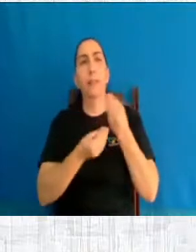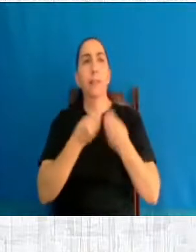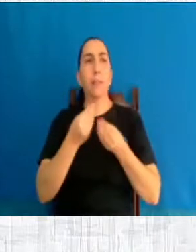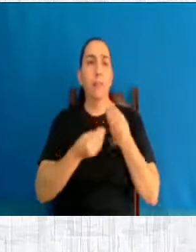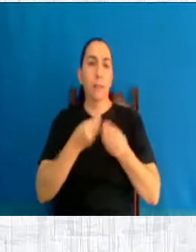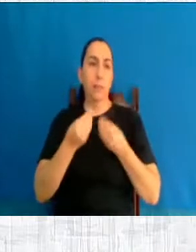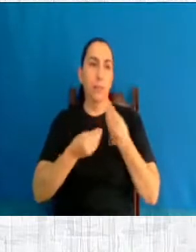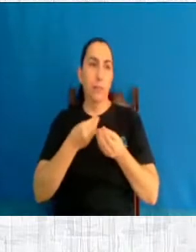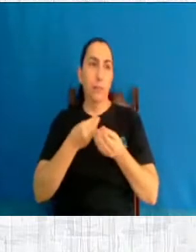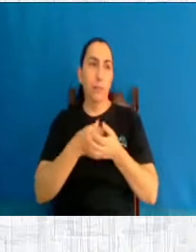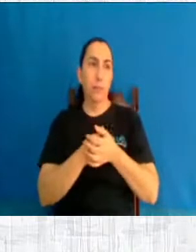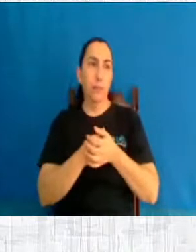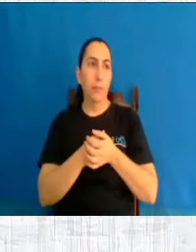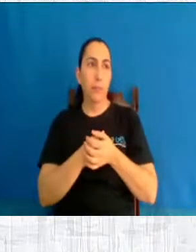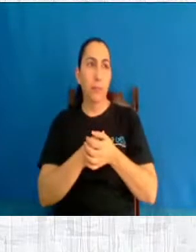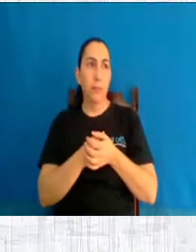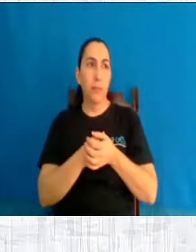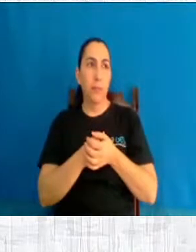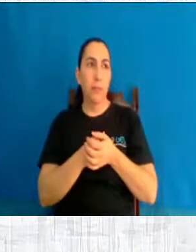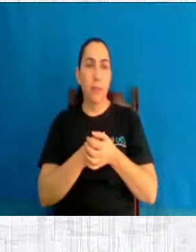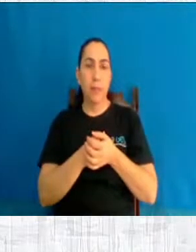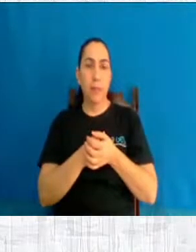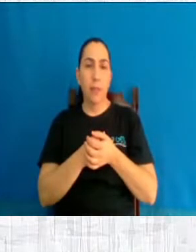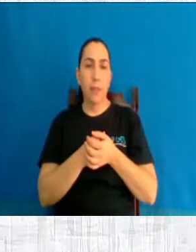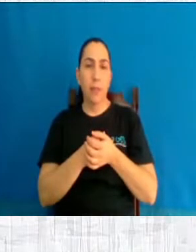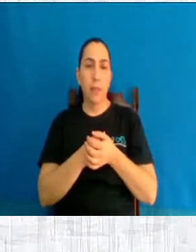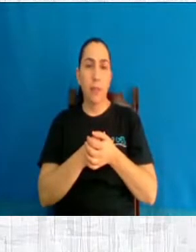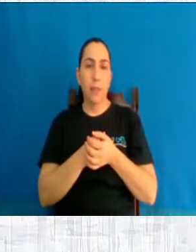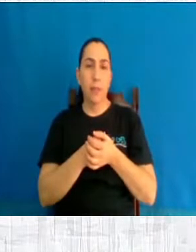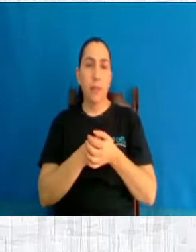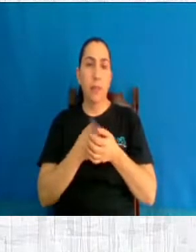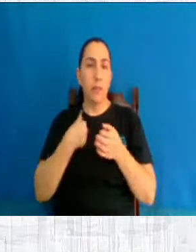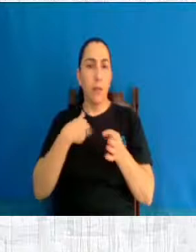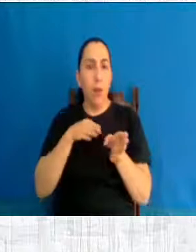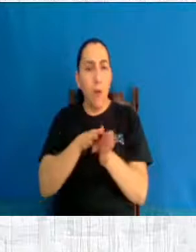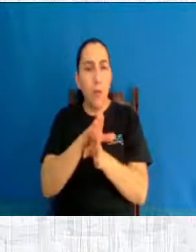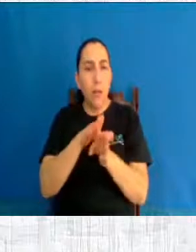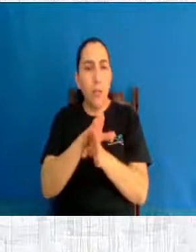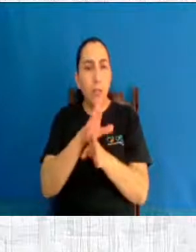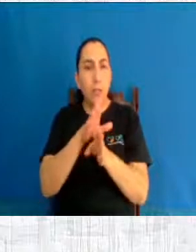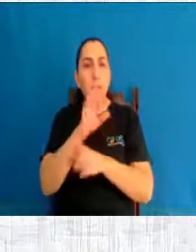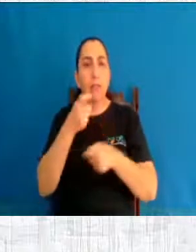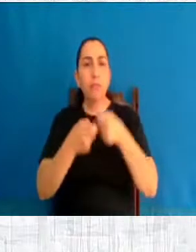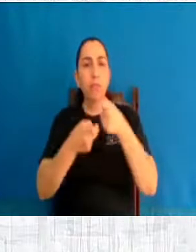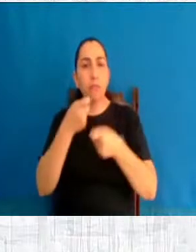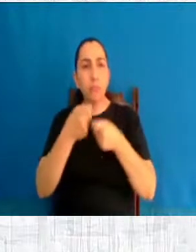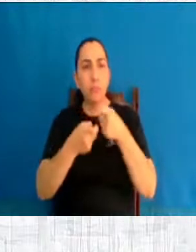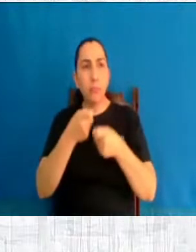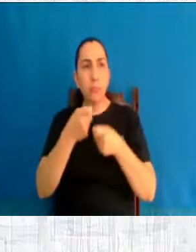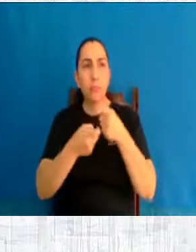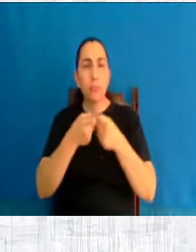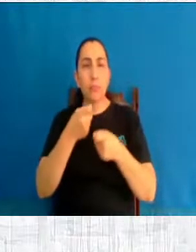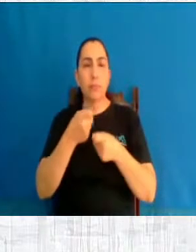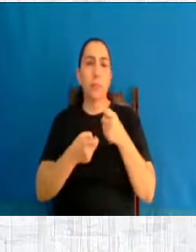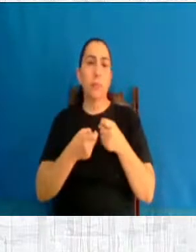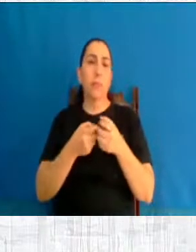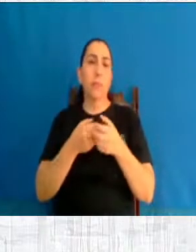a investir na educação sexual, na conscientização, nos métodos contraceptivos e